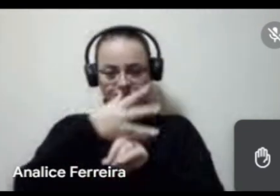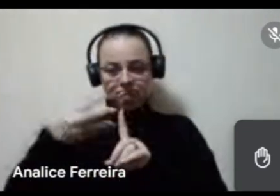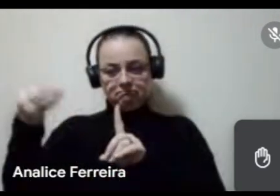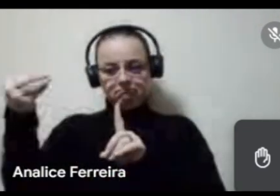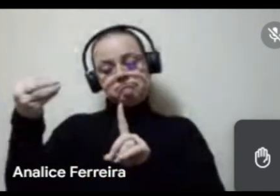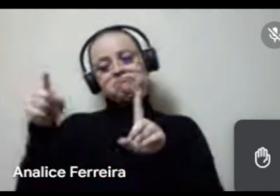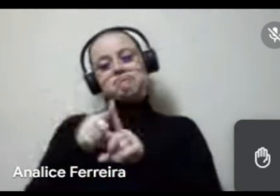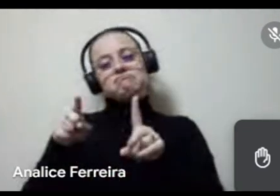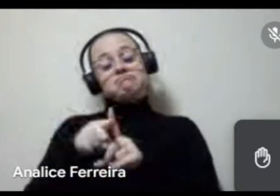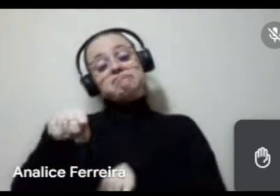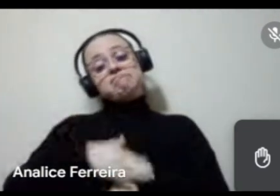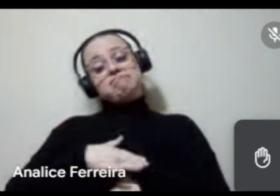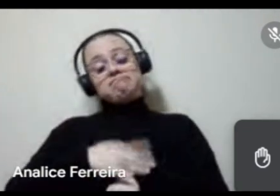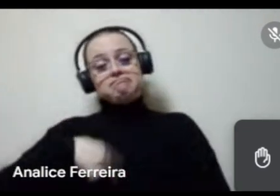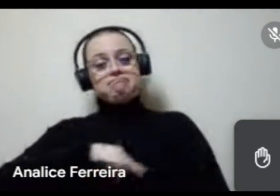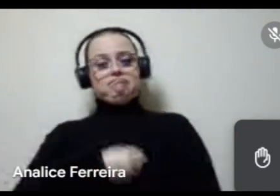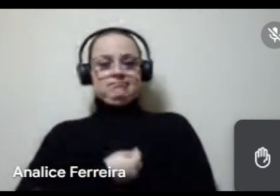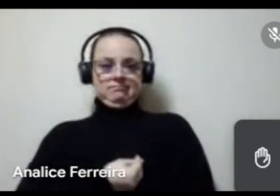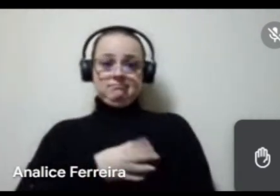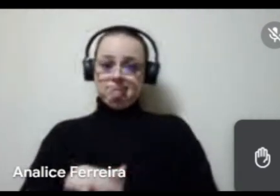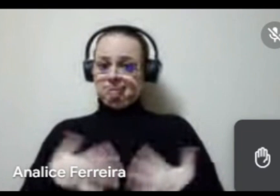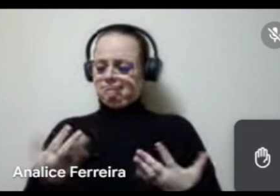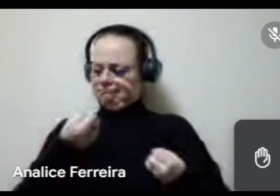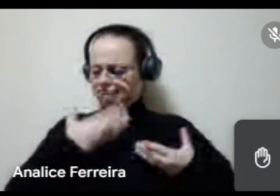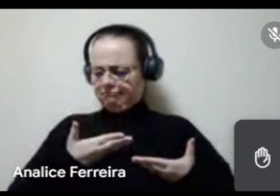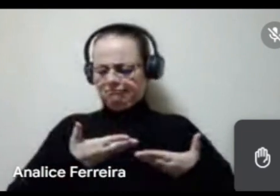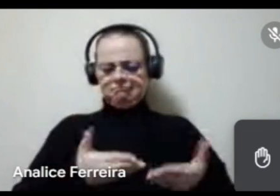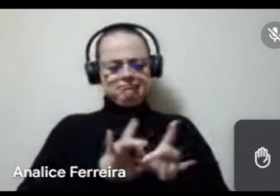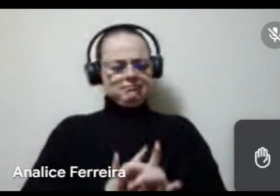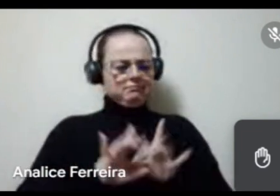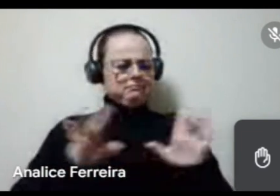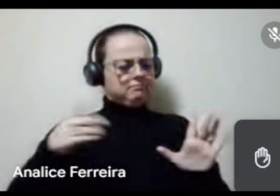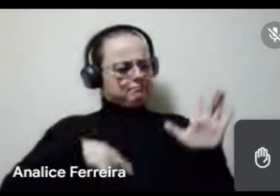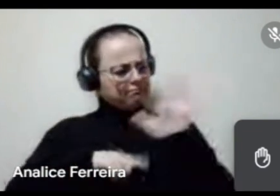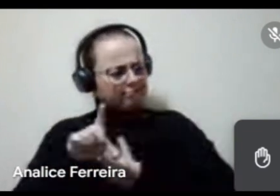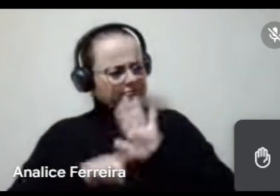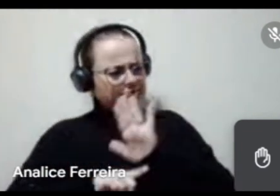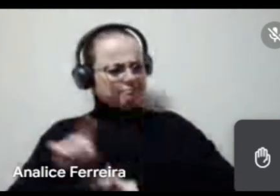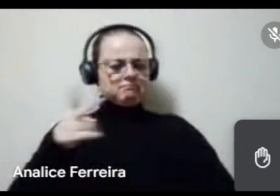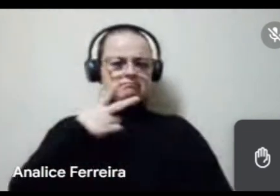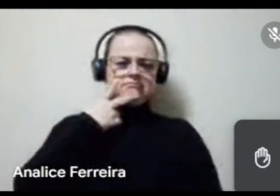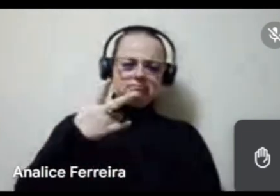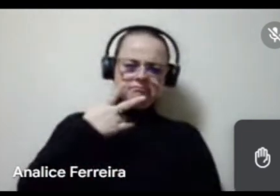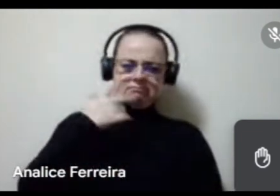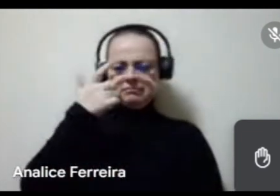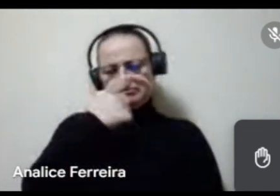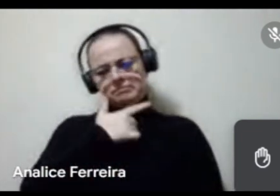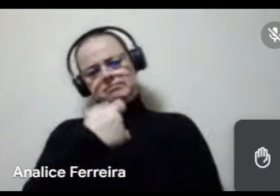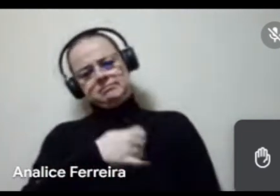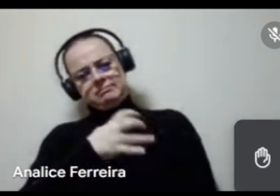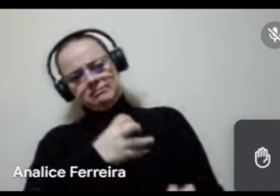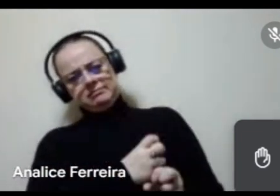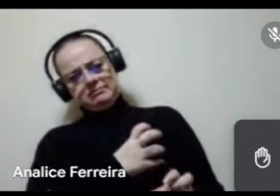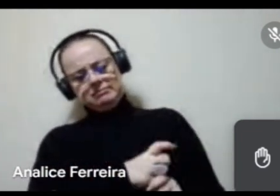justamente esse momento que a gente está vivendo, tá? Então, sinta-se à vontade para perguntar, para falar, olha, eu acho que devia ter pontuação este para tal